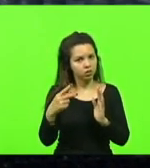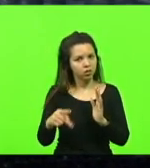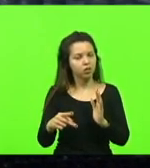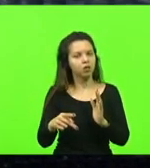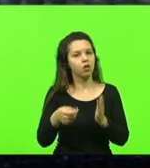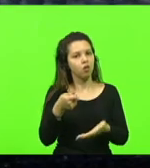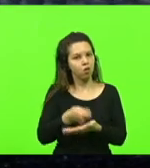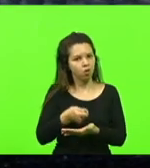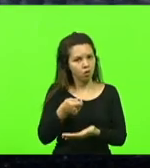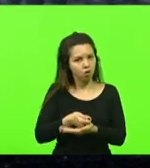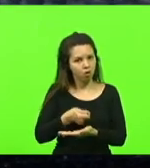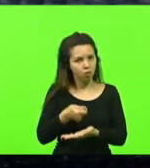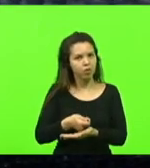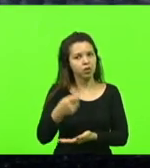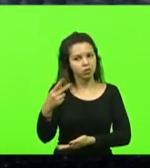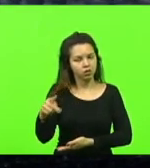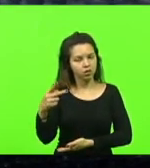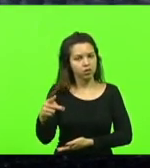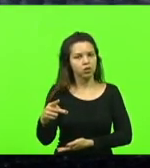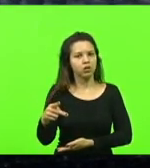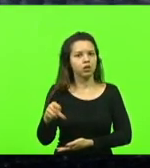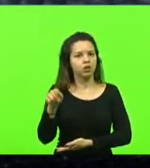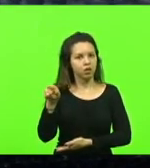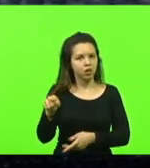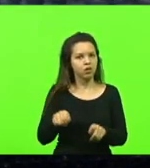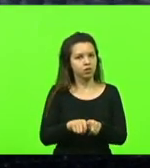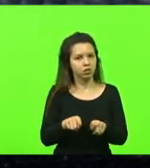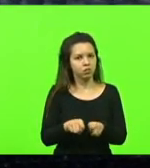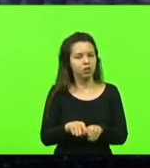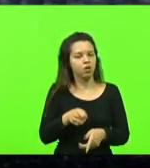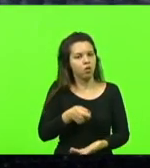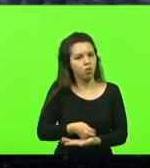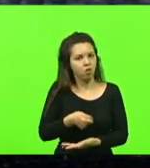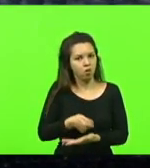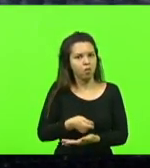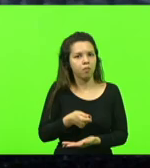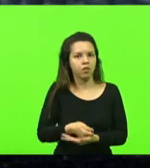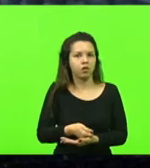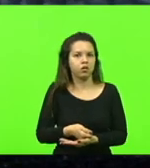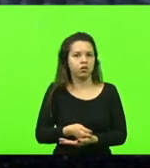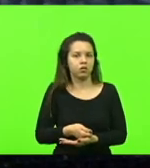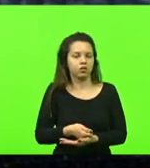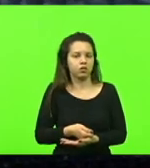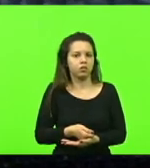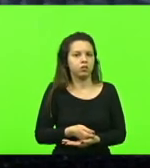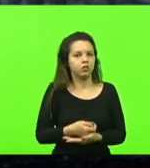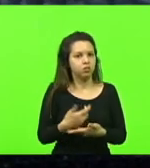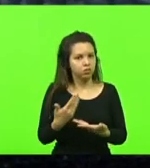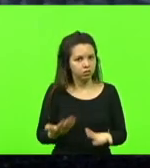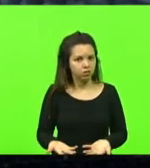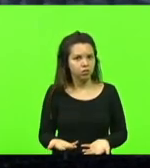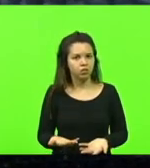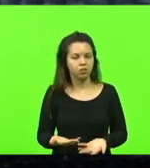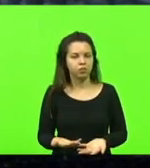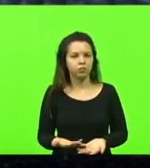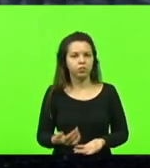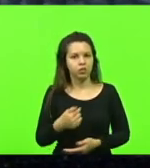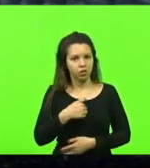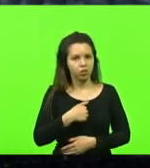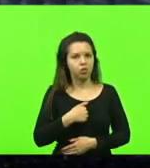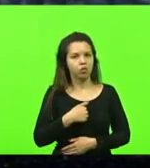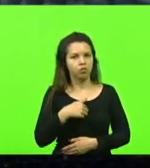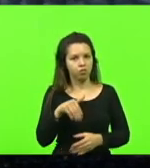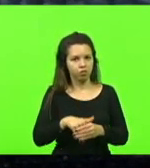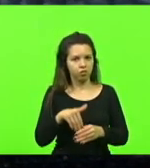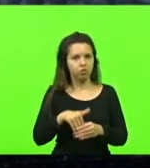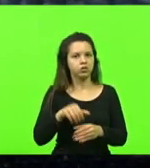cobra esse tipo de atitude dele, e acredito que ele mesmo se cobra essa atitude dele ali. Então, eu vou votar sim,